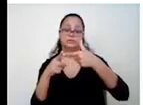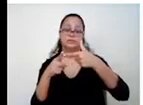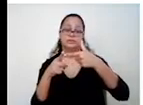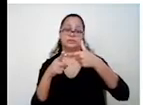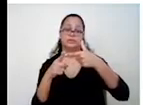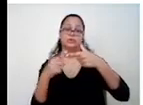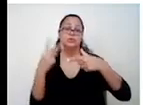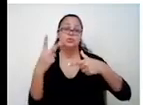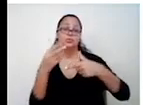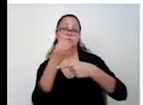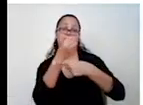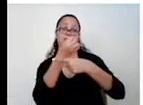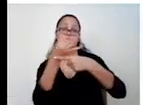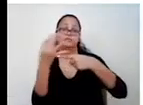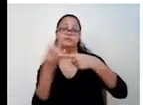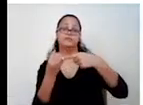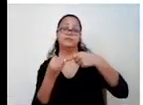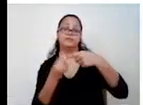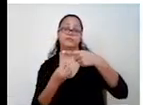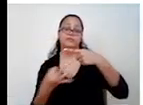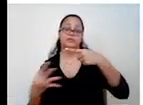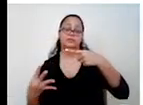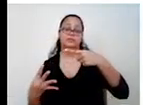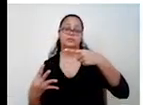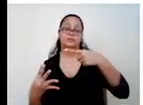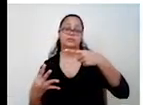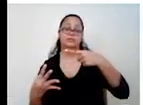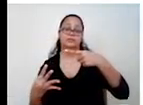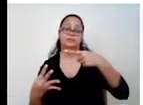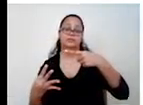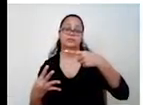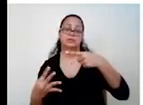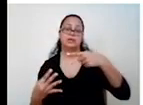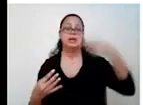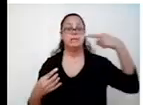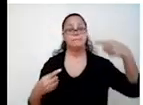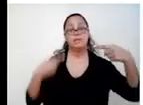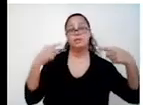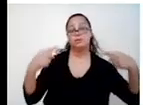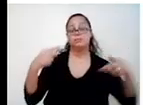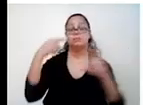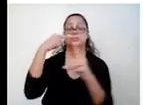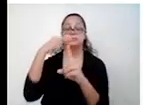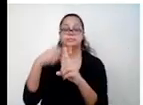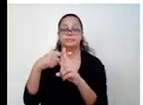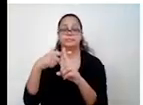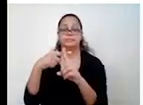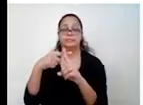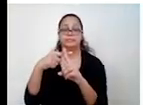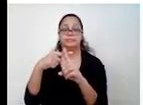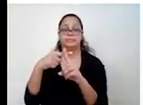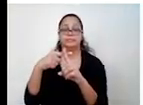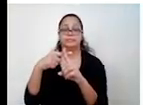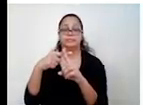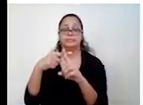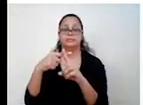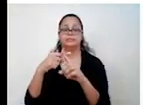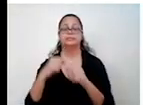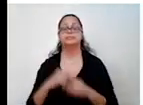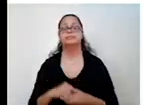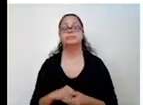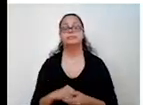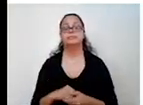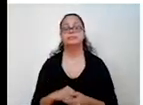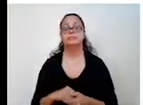frações. Certo? Aqui, Menos com mais dá menos. Menos 5 terços. Dividido por 3 sobre 1.